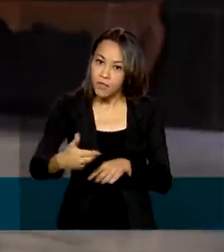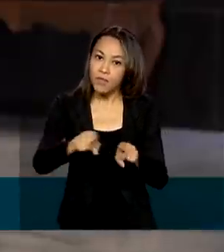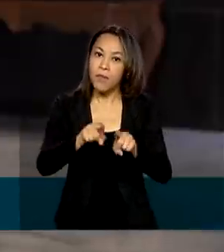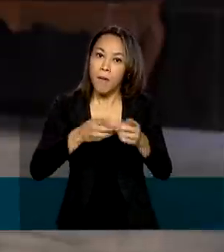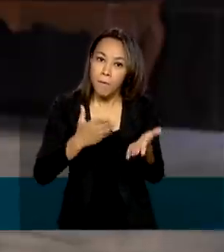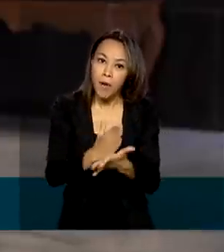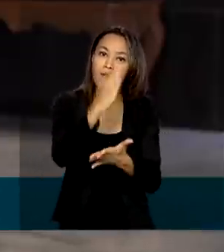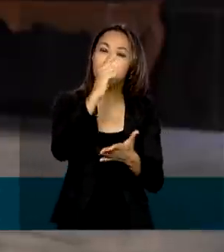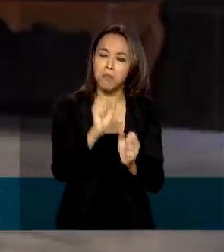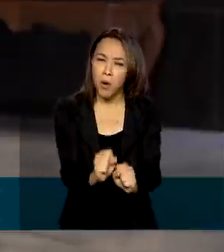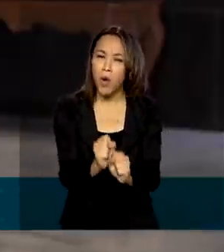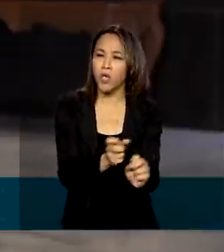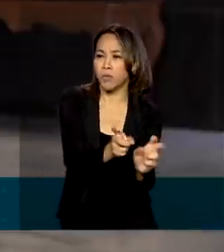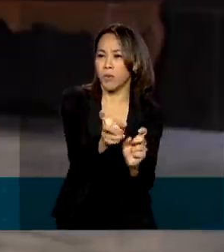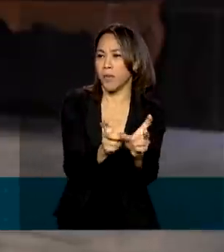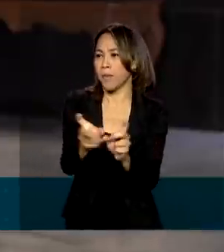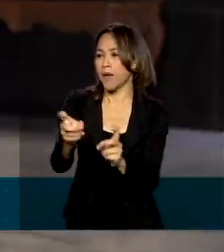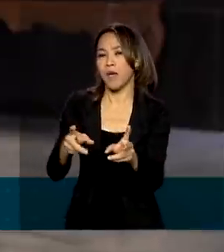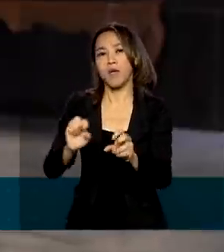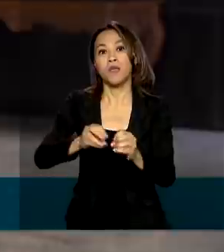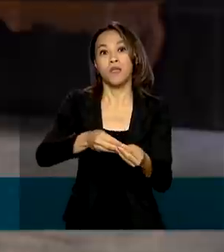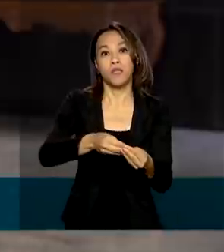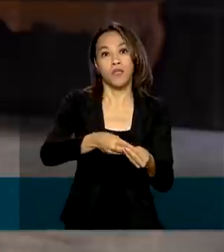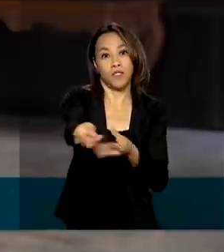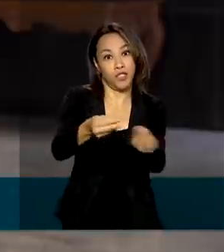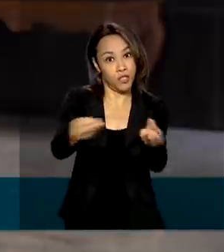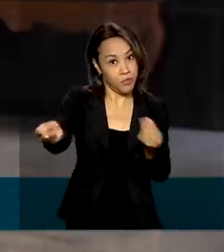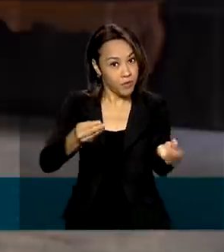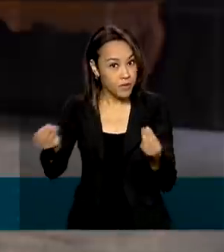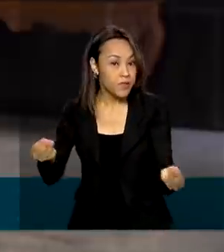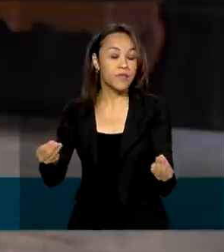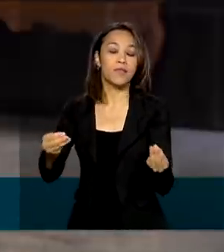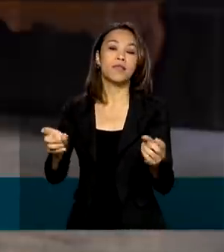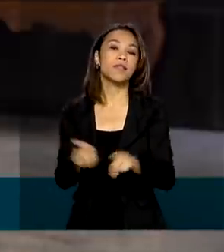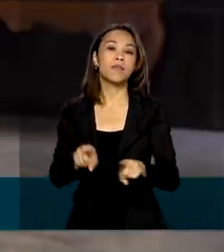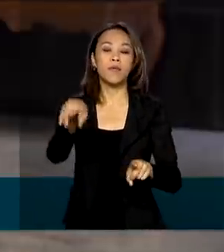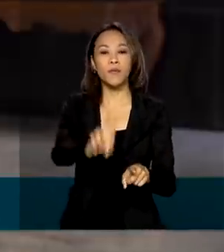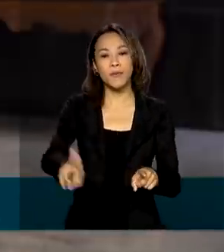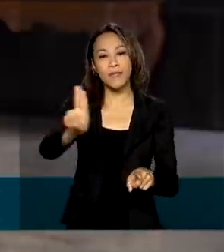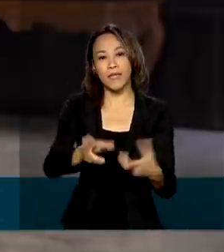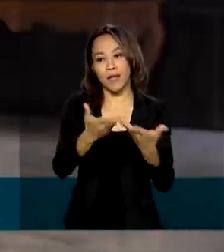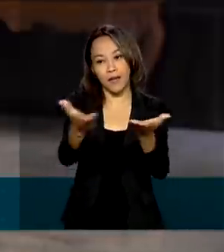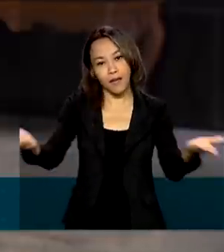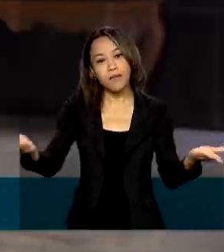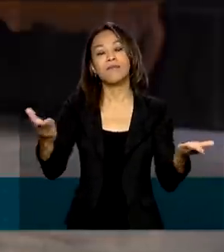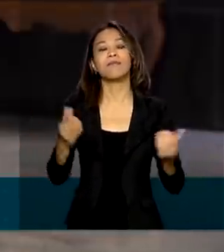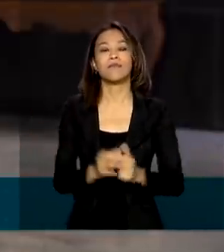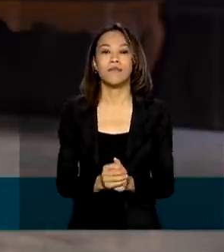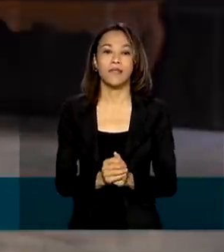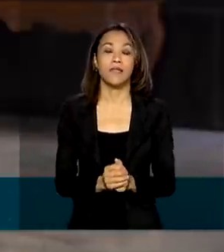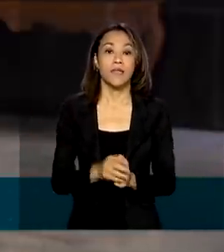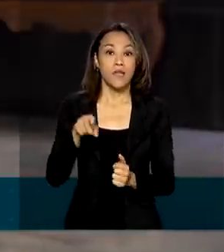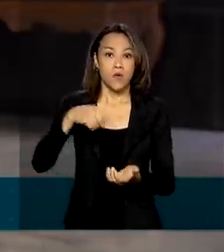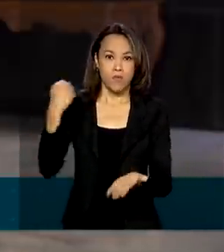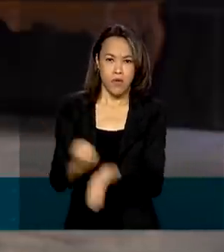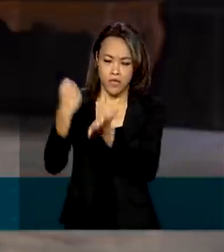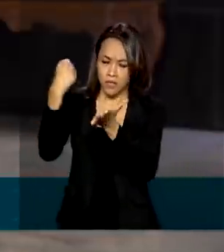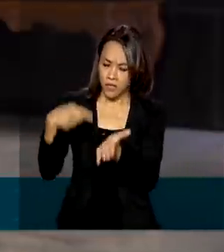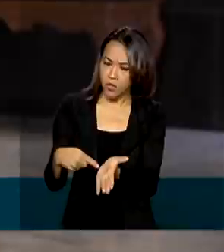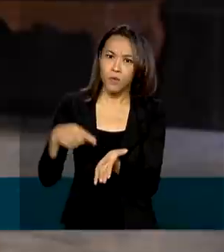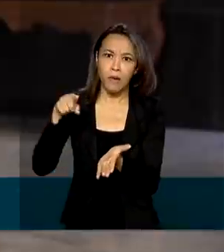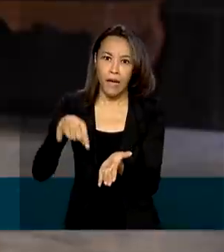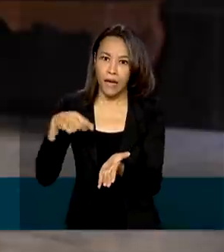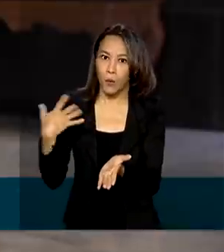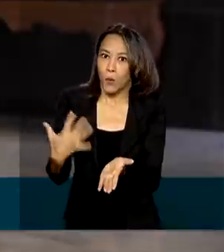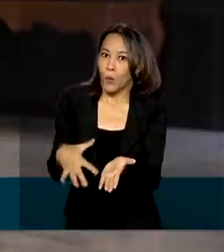vacina poderá ser comercializada, distribuída e utilizada pela população. Lembrando que o registro é uma avaliação mais